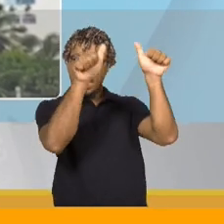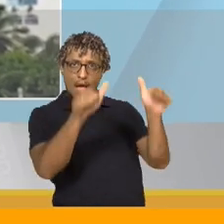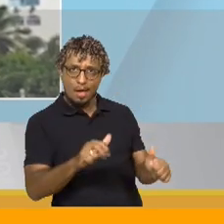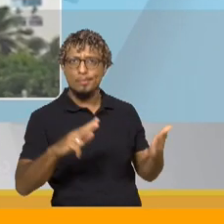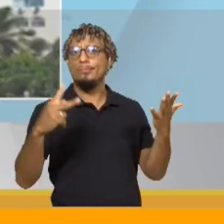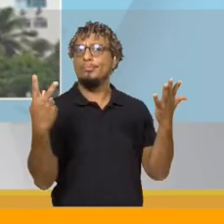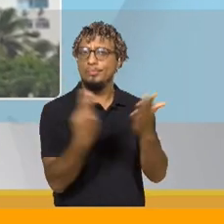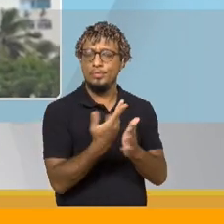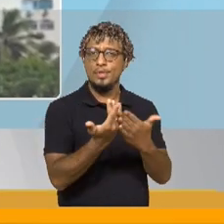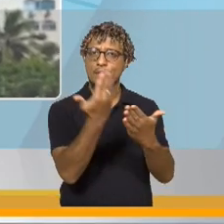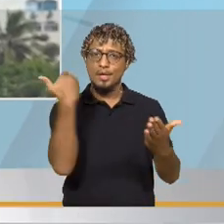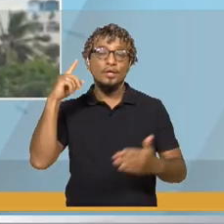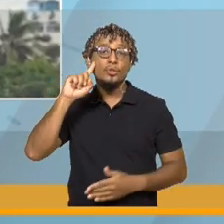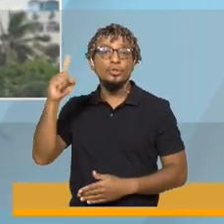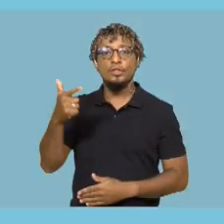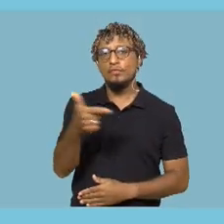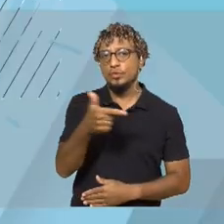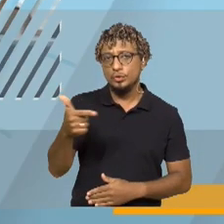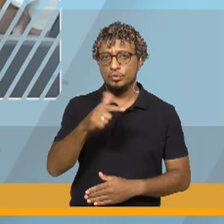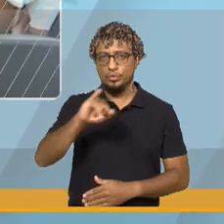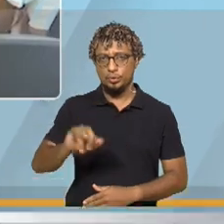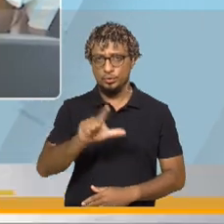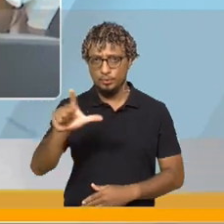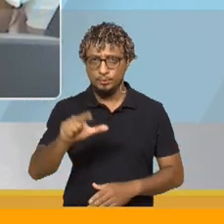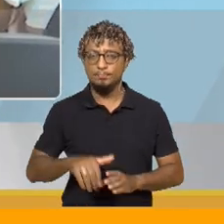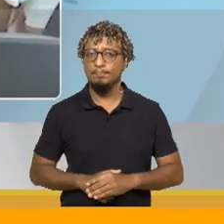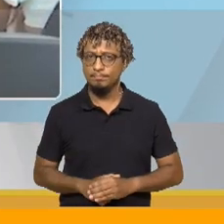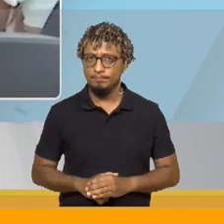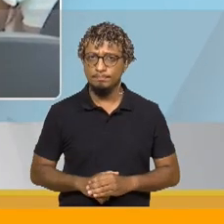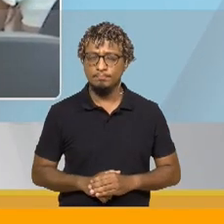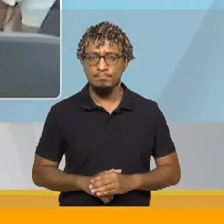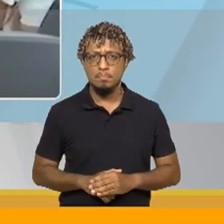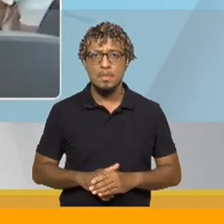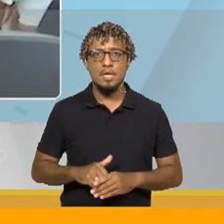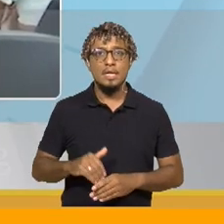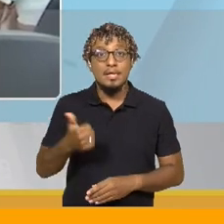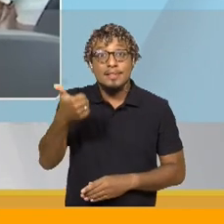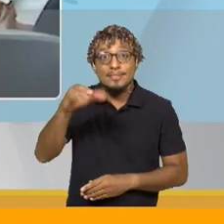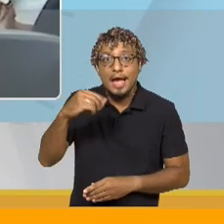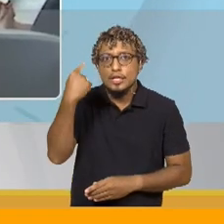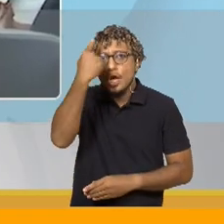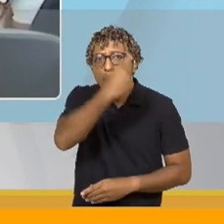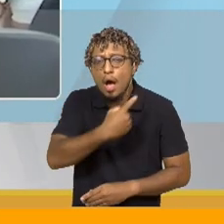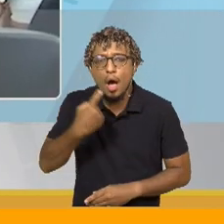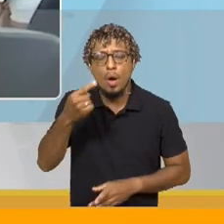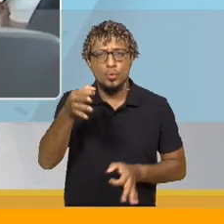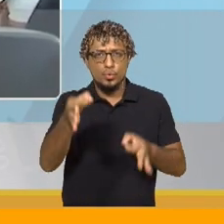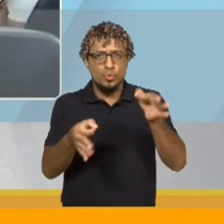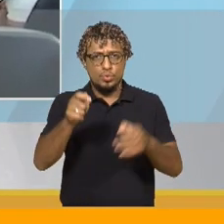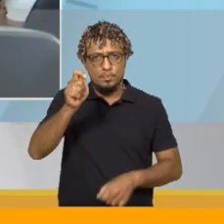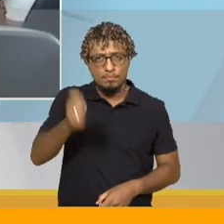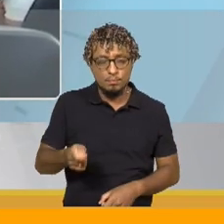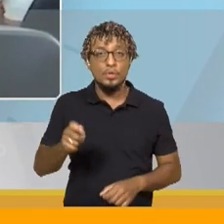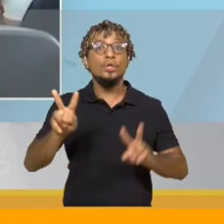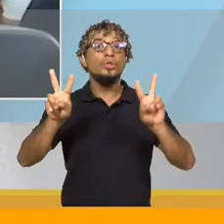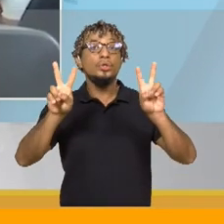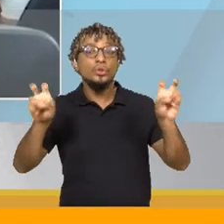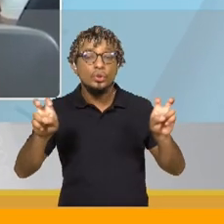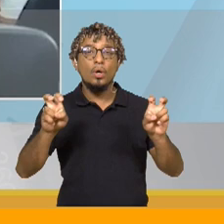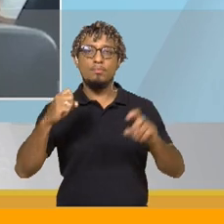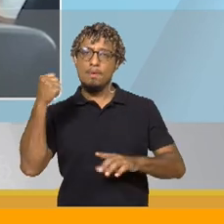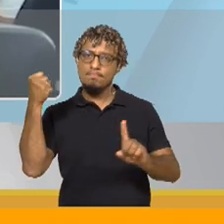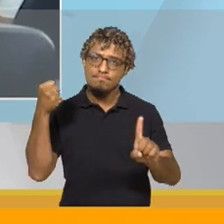vandalizada no dia 22 de julho. Após mais de 10 horas de sessão do júri do caso do assassinato da